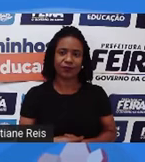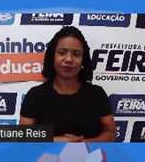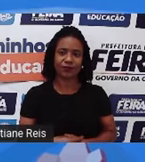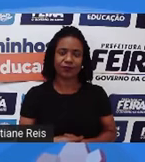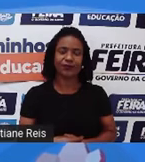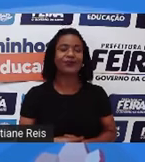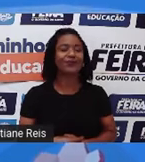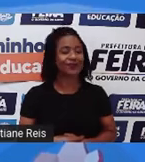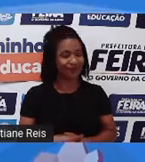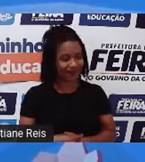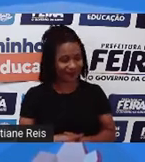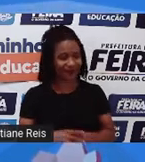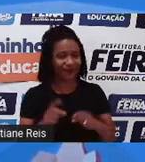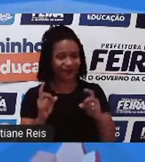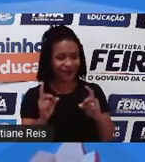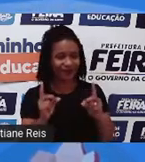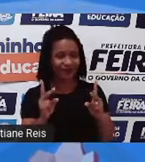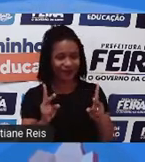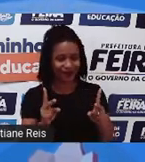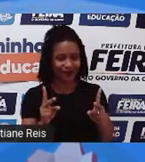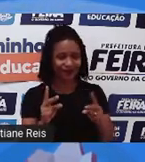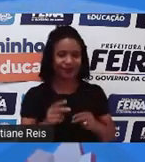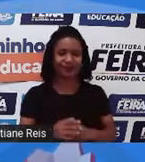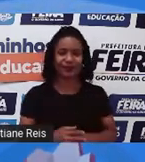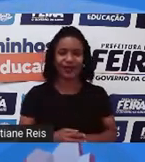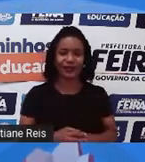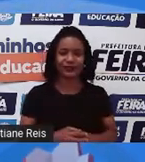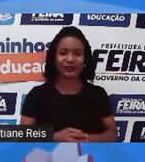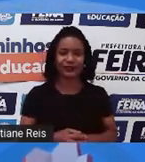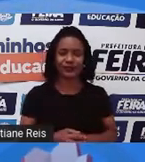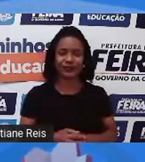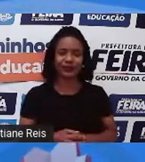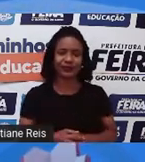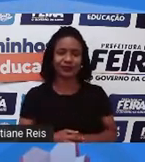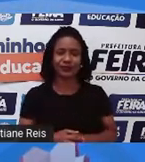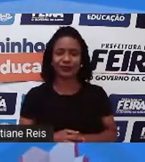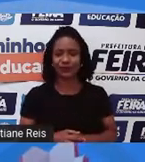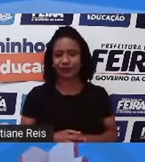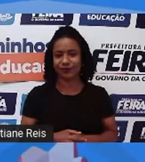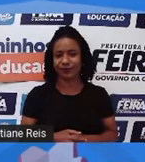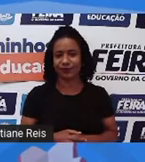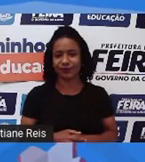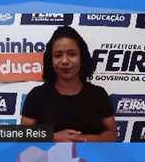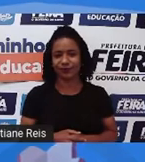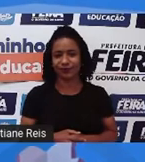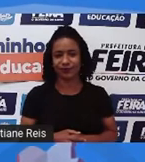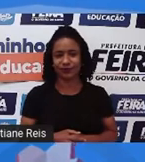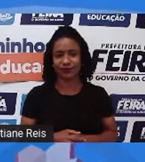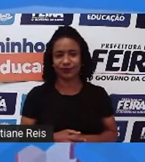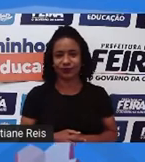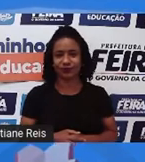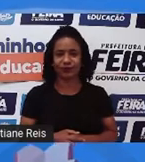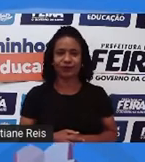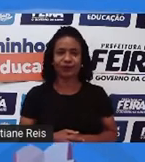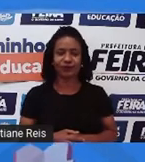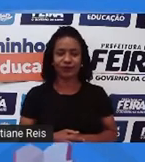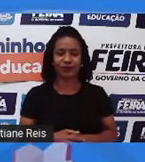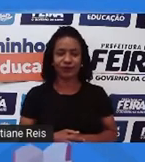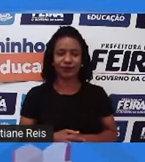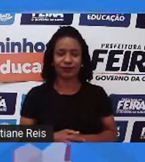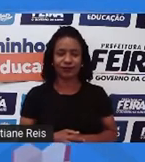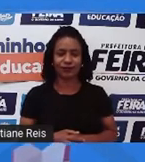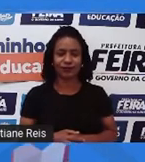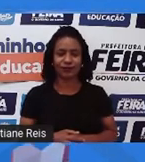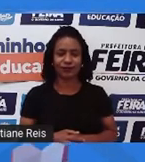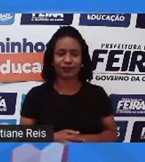Okay. You get a chain e-mail from a friend that are you to forward to 10 friends in